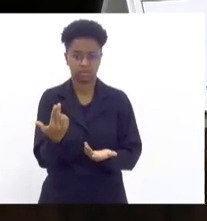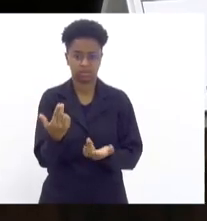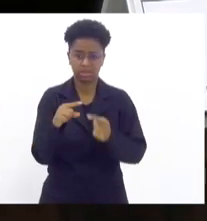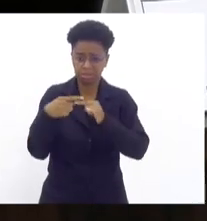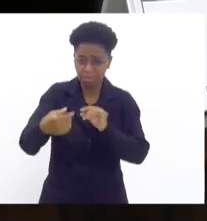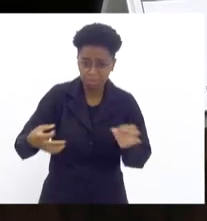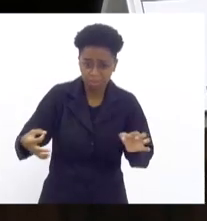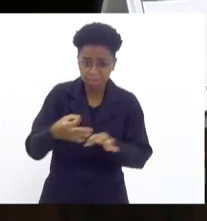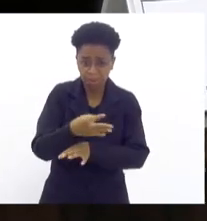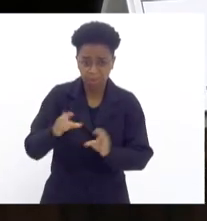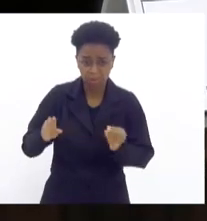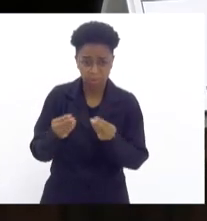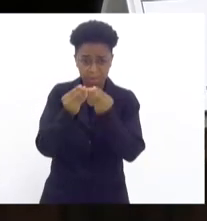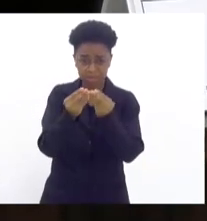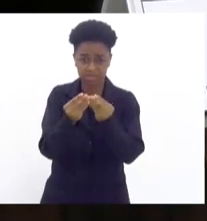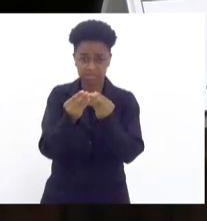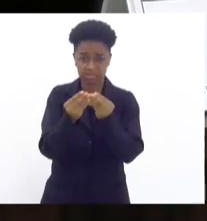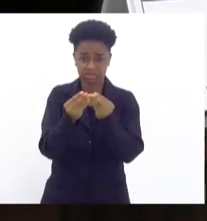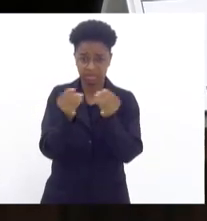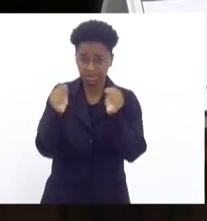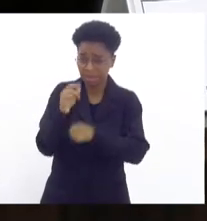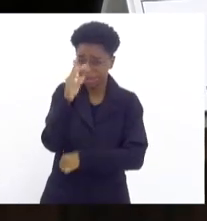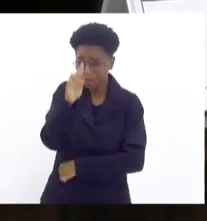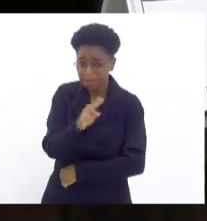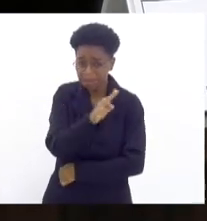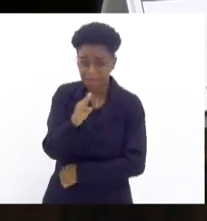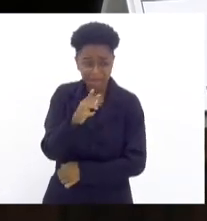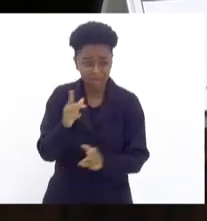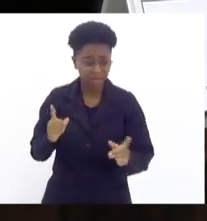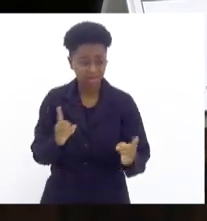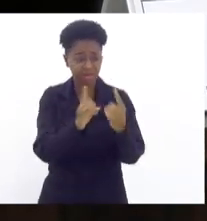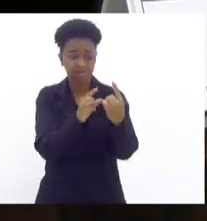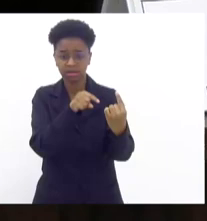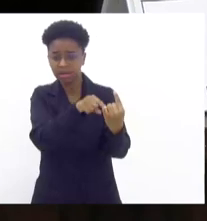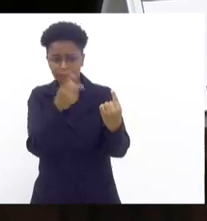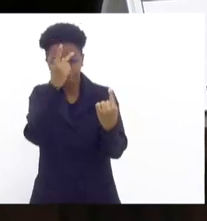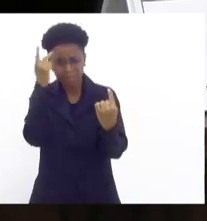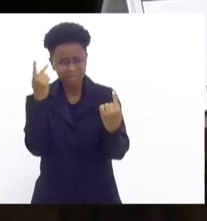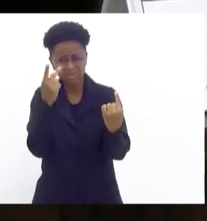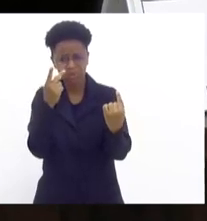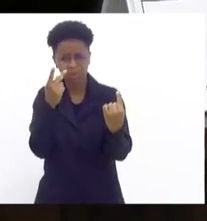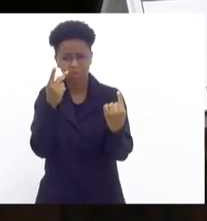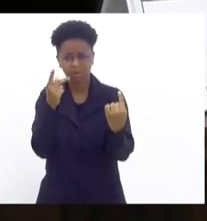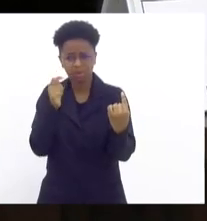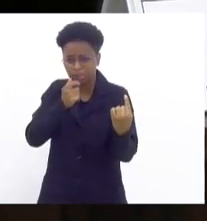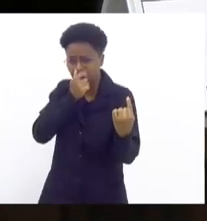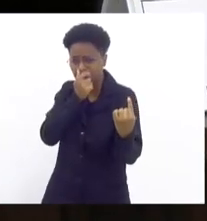missa o padre seja surpreendido com uma pessoa no seu jardim que quer